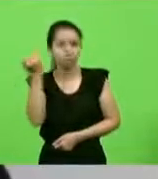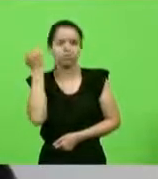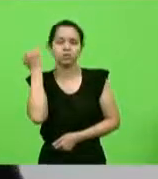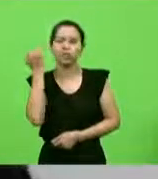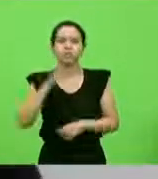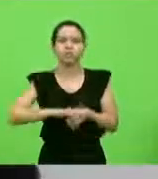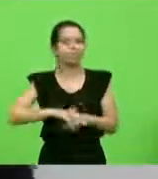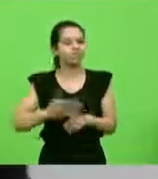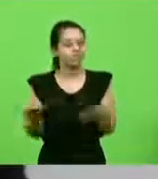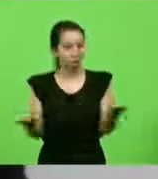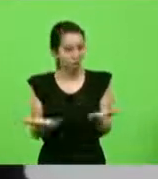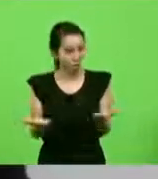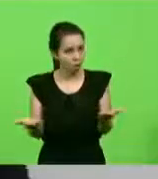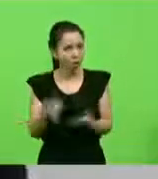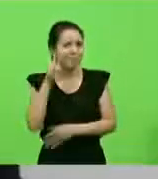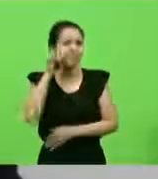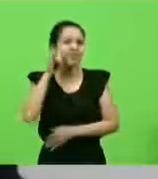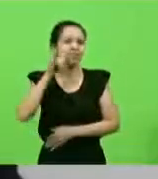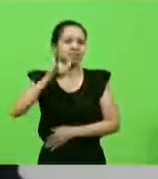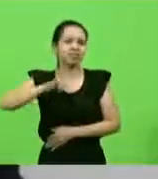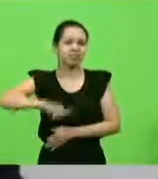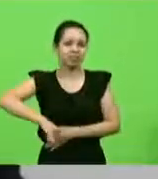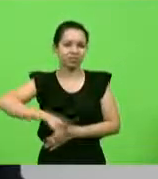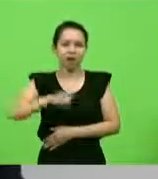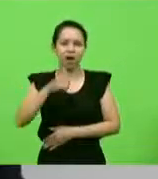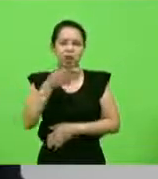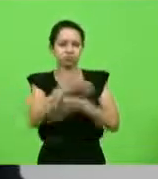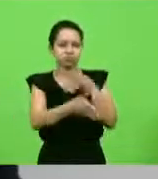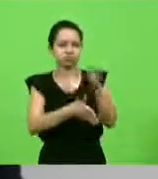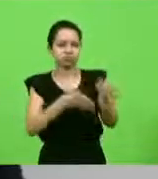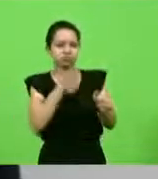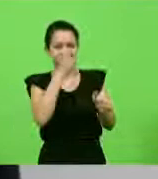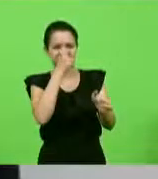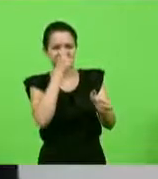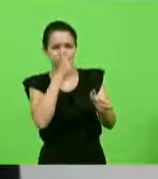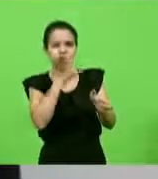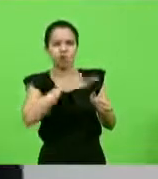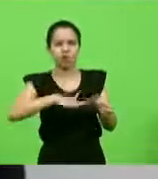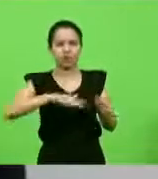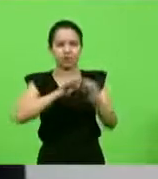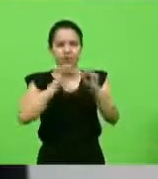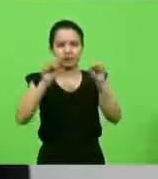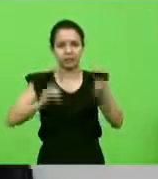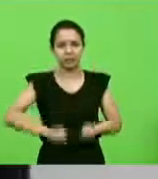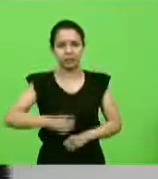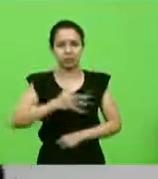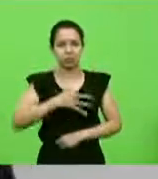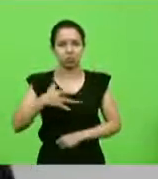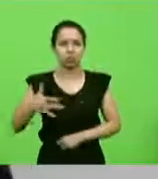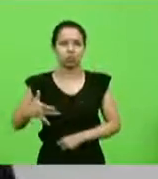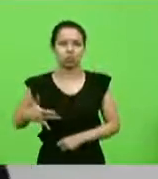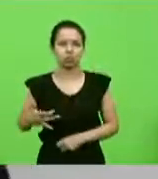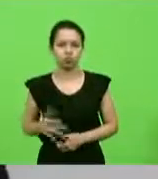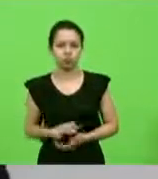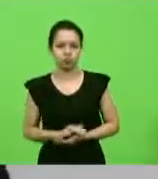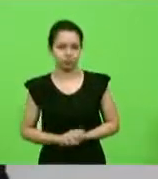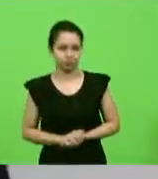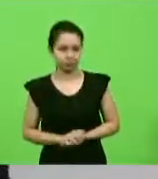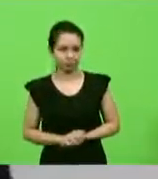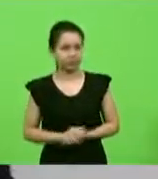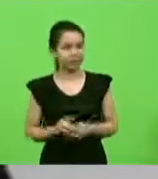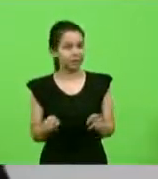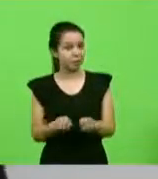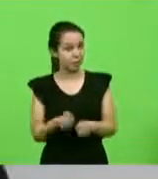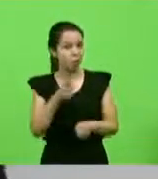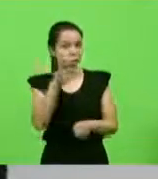nunca para evitar essa sobrecarga nos sistemas de saúde. Outro assunto que gostaria de